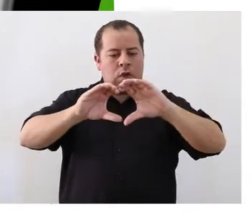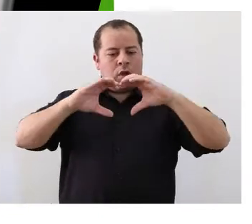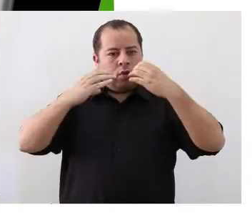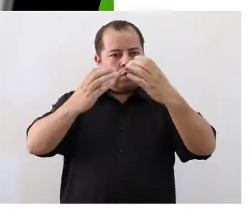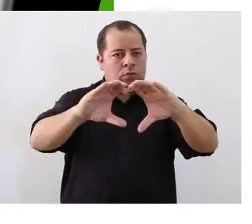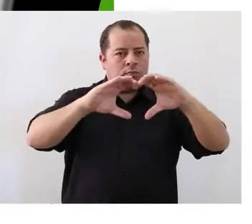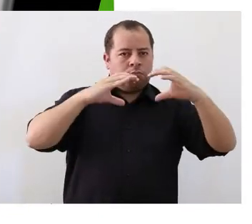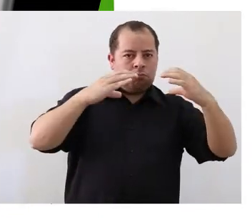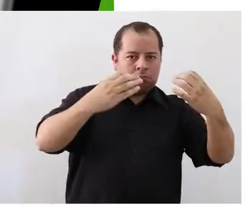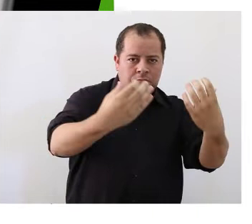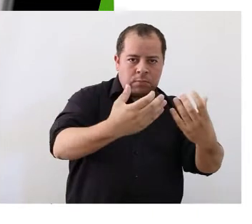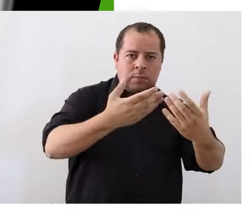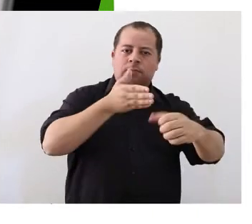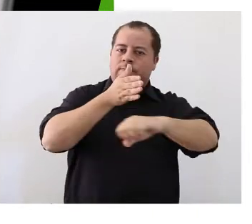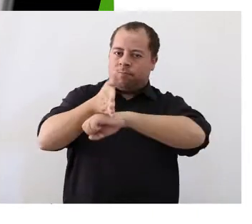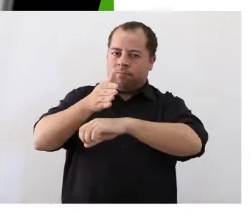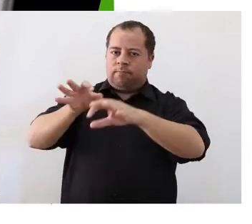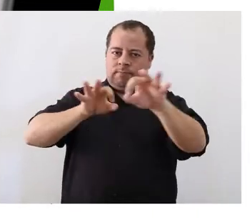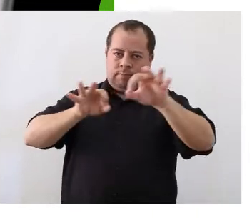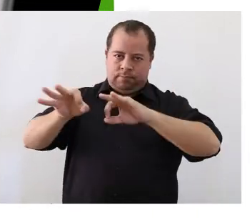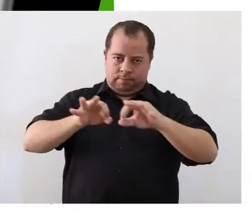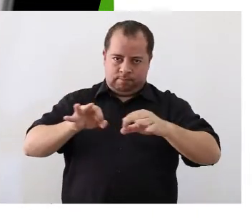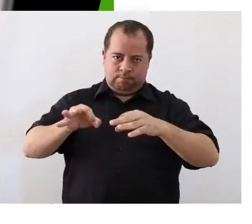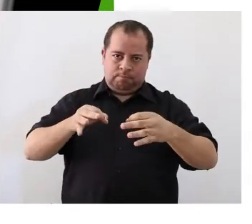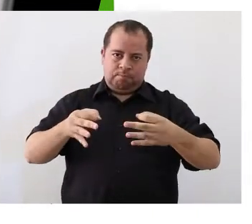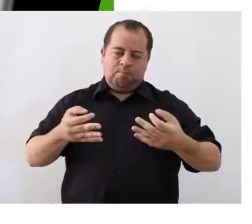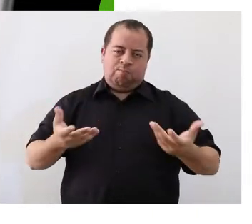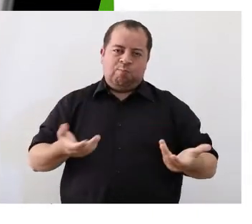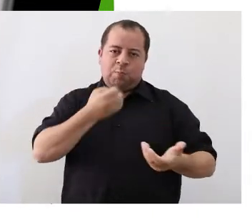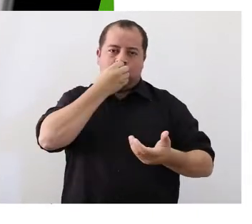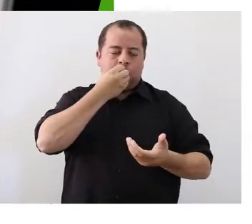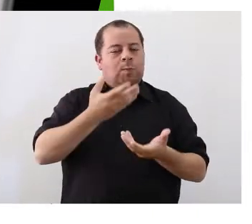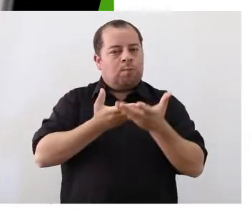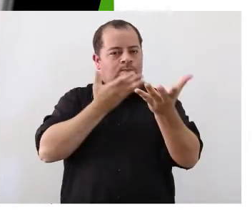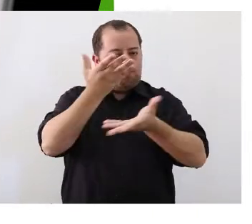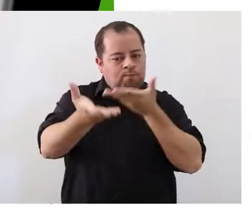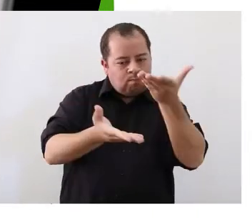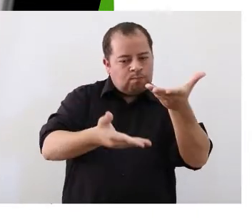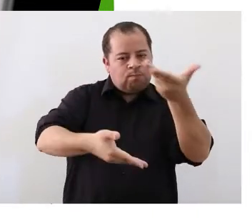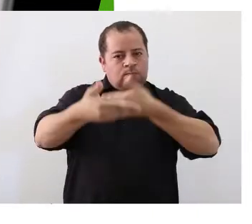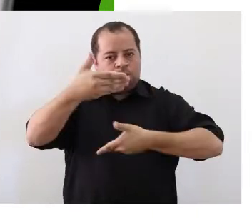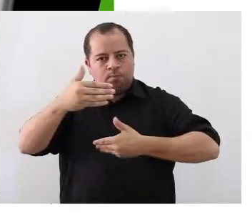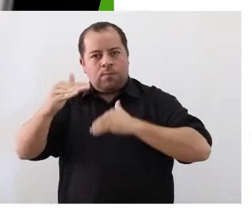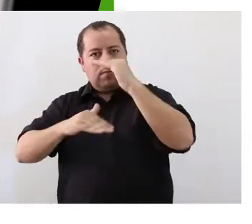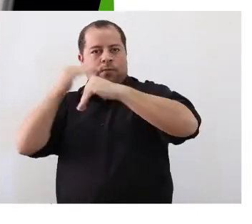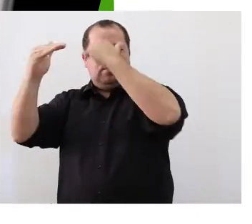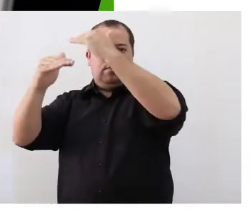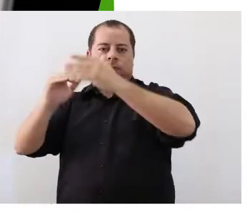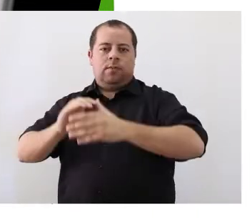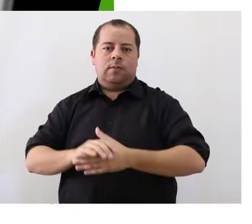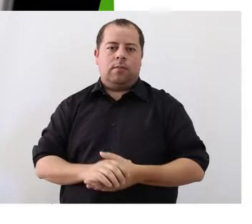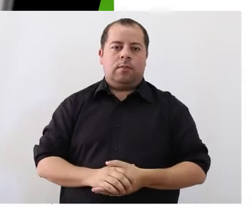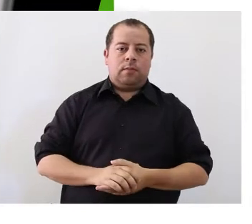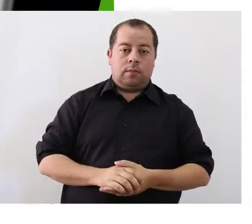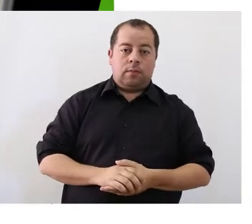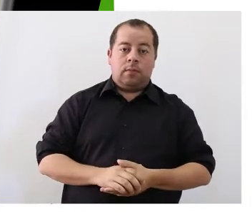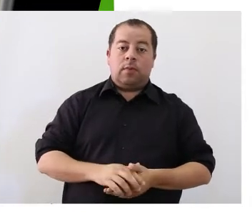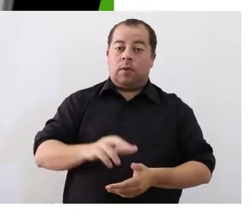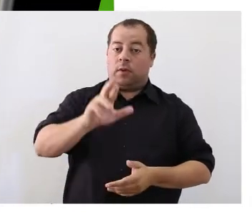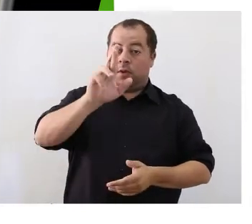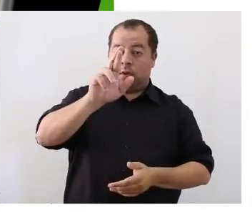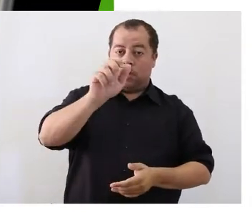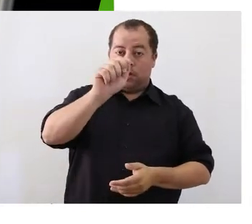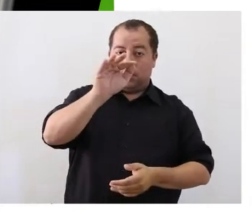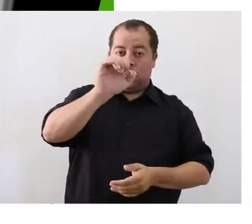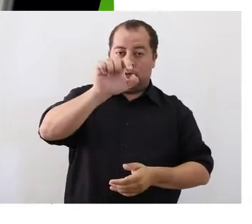comunidades que fazem parte deste grande projeto. Estamos sendo acolhidos rumo ao desenvolvimento. Sou